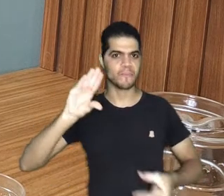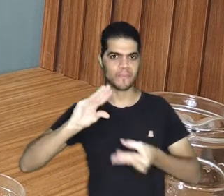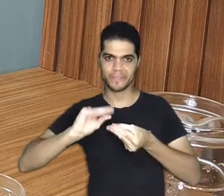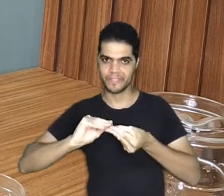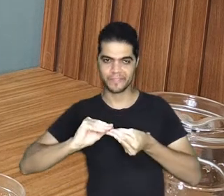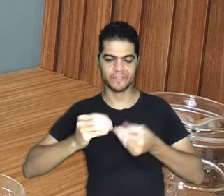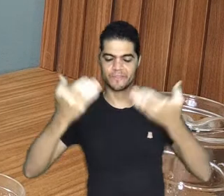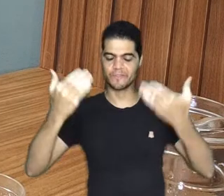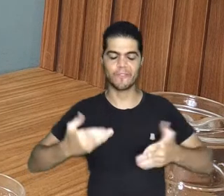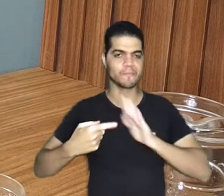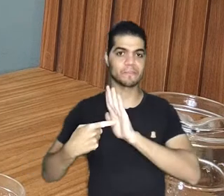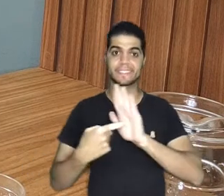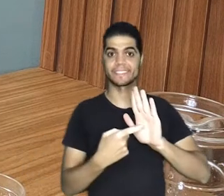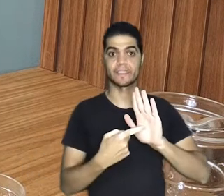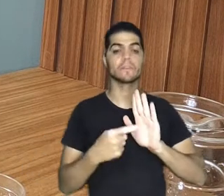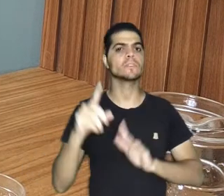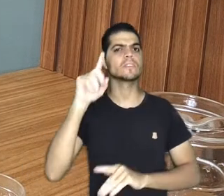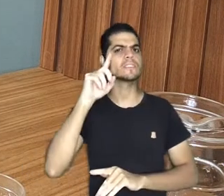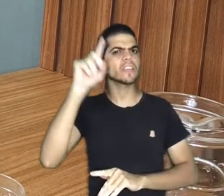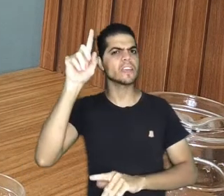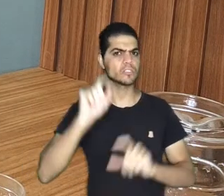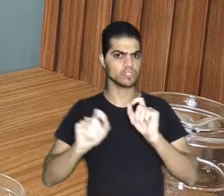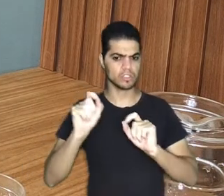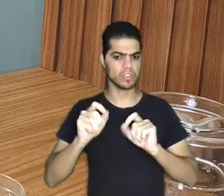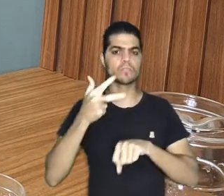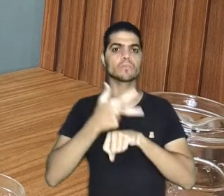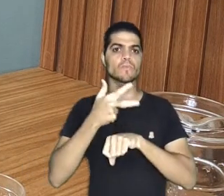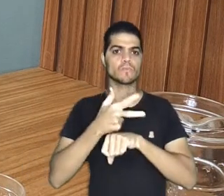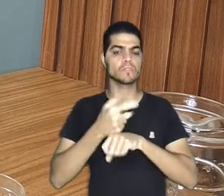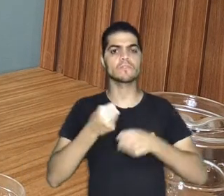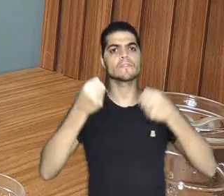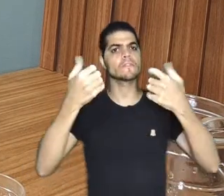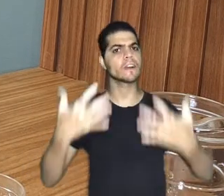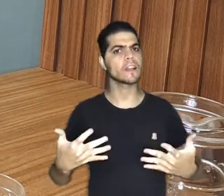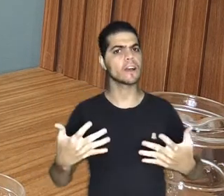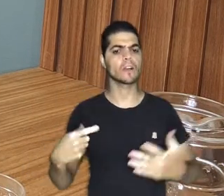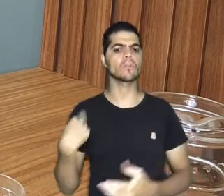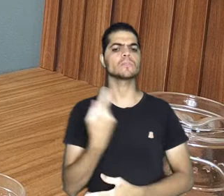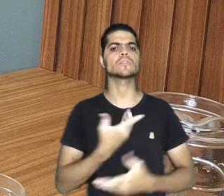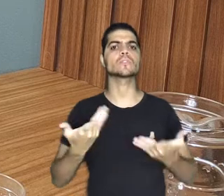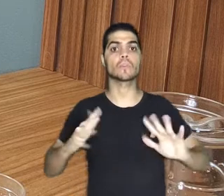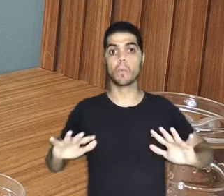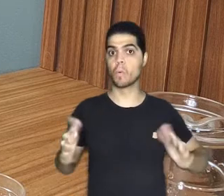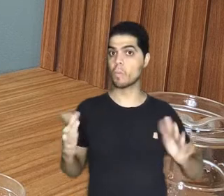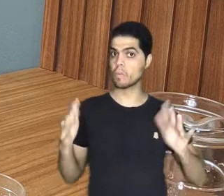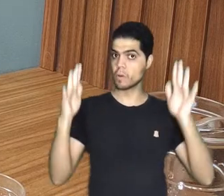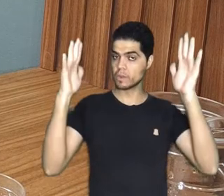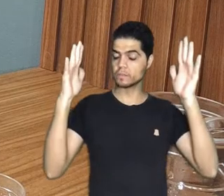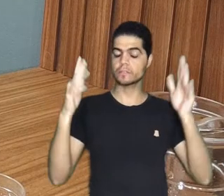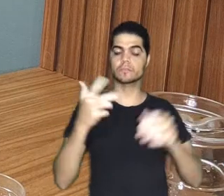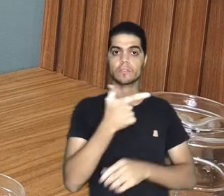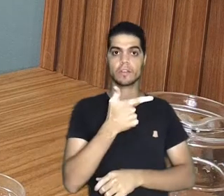para me apresentar. A ideia do vídeo é a gente ter uma comemoraçãozinha sobre o